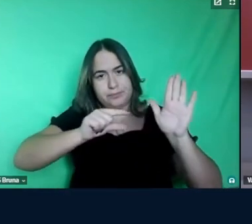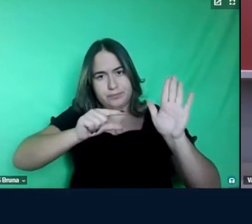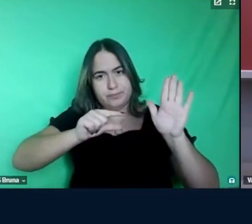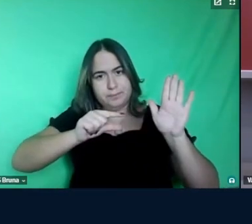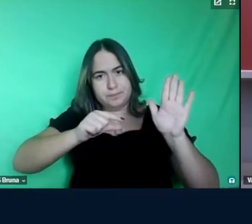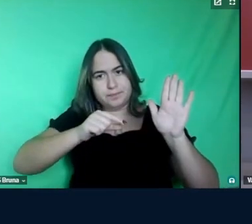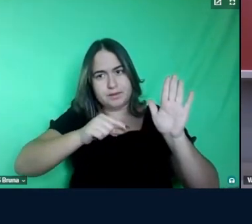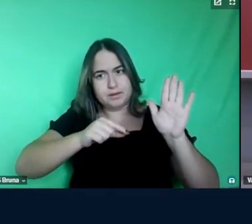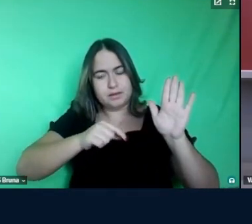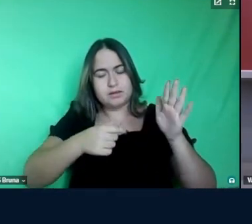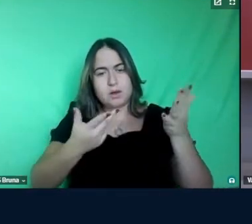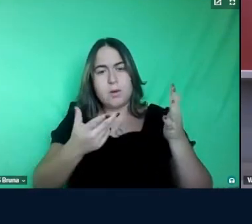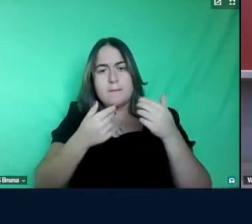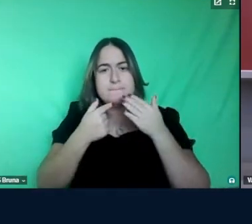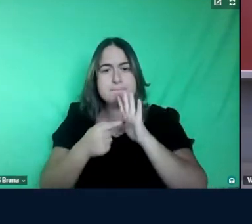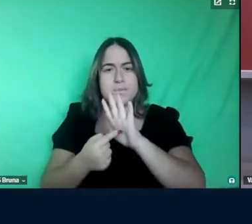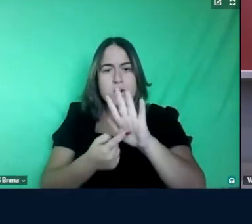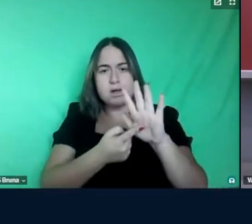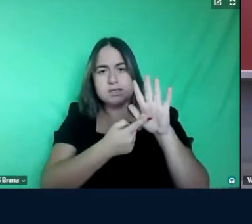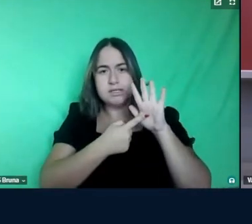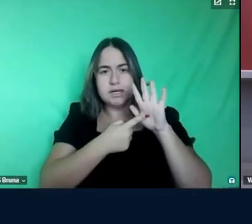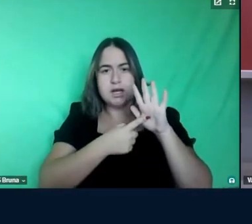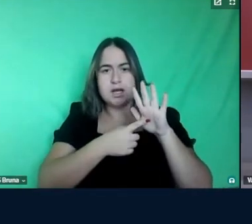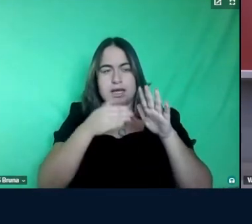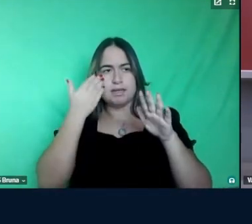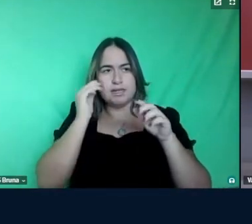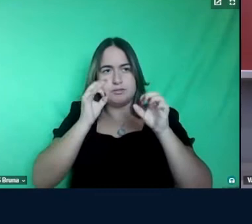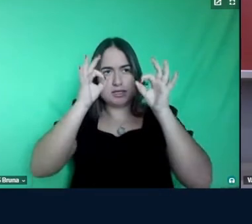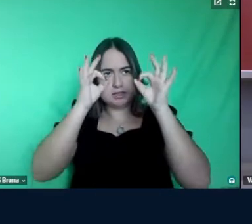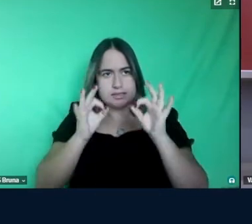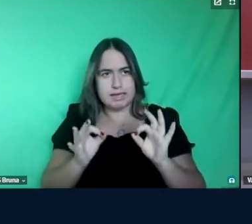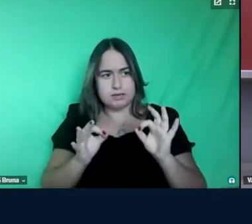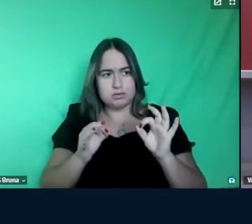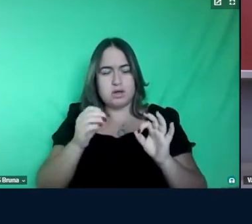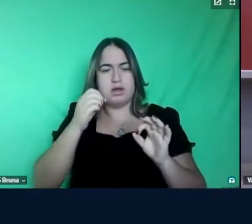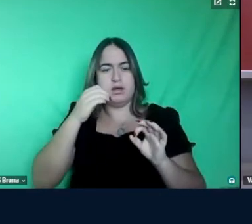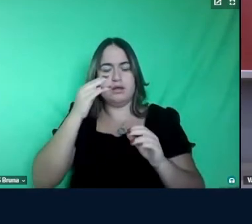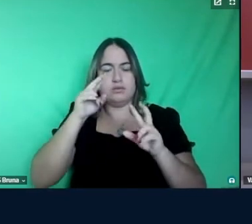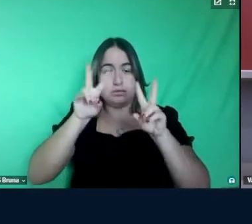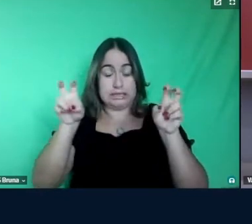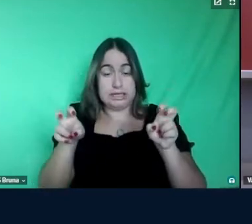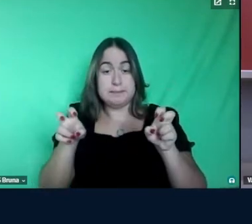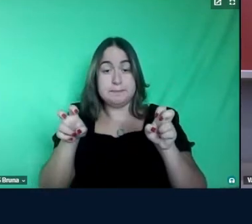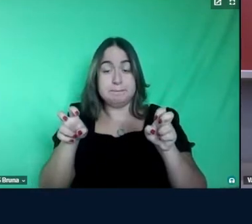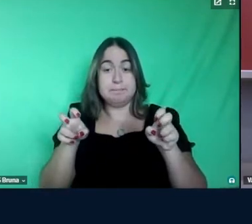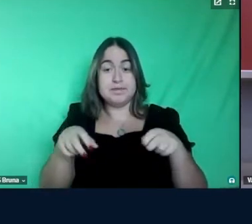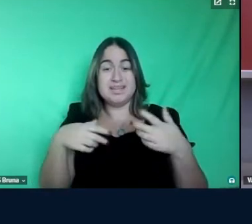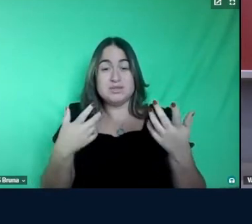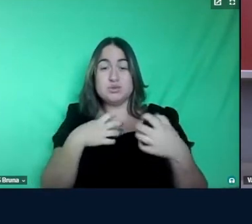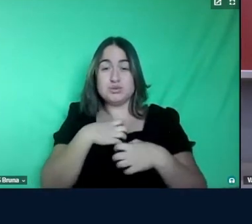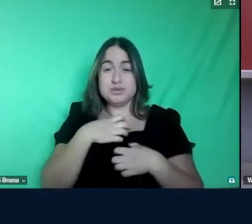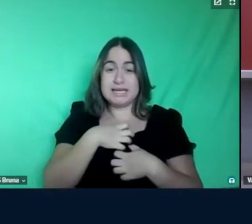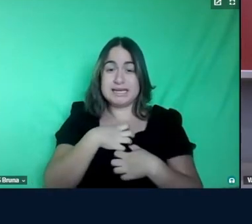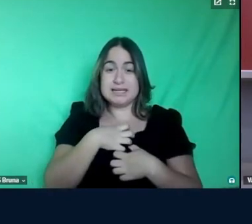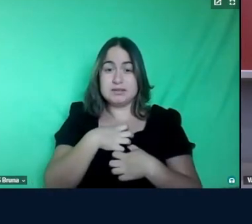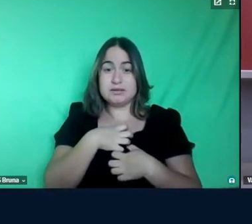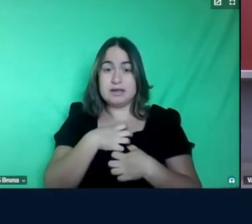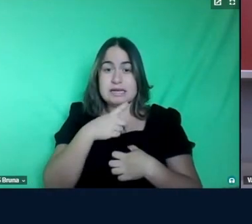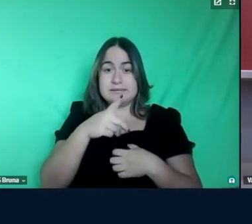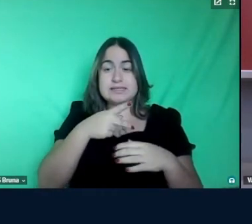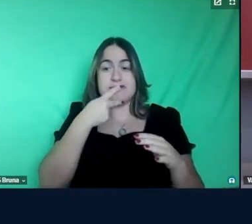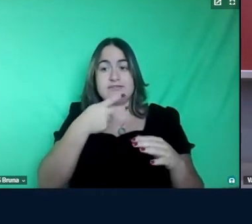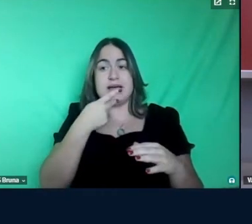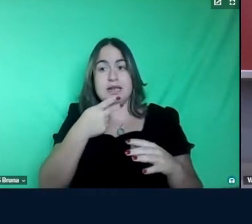um amplo domínio do assunto então parabéns eu li todas achei maravilhosas e de alguma maneira no texto Cris você fala de